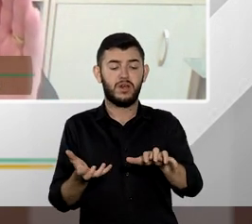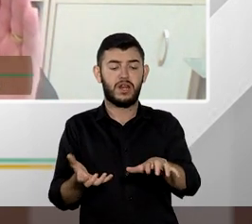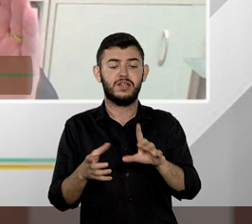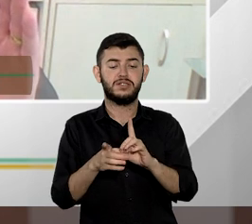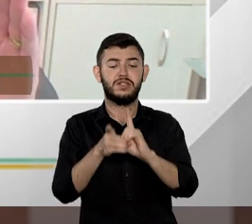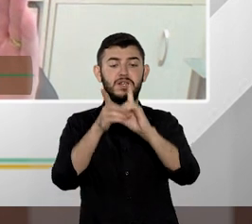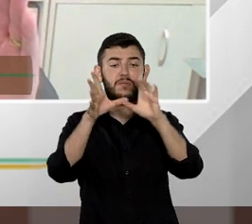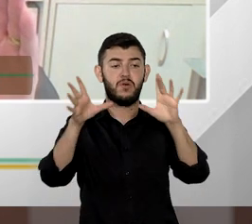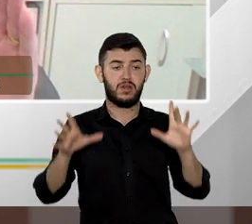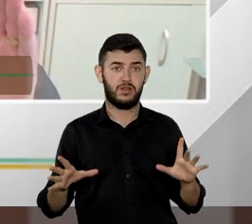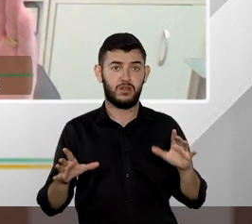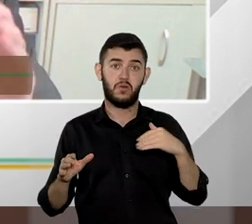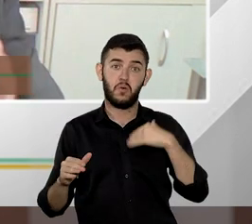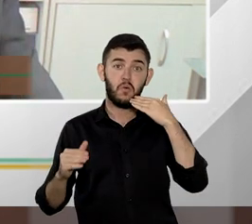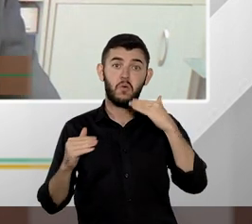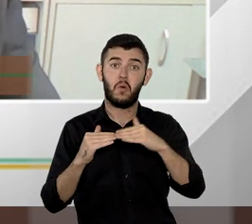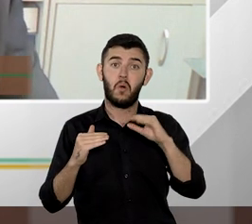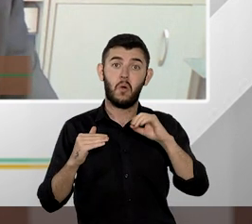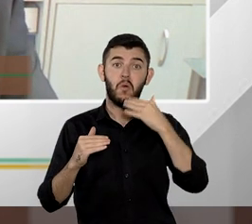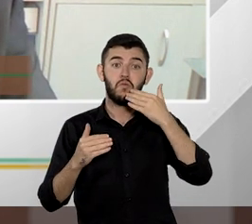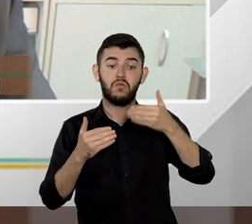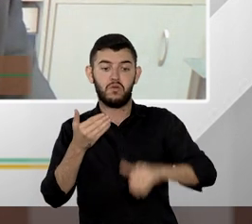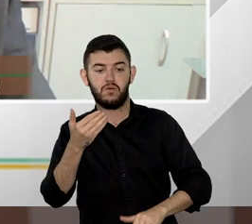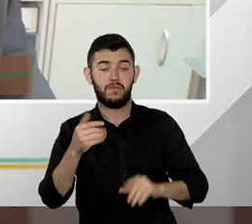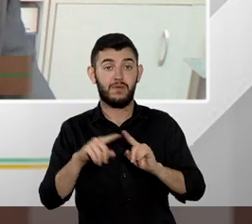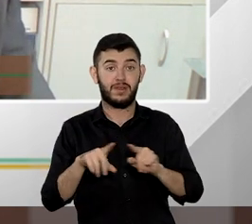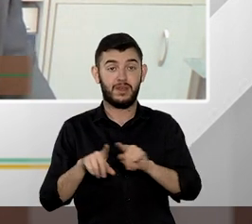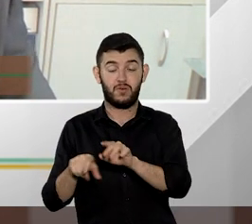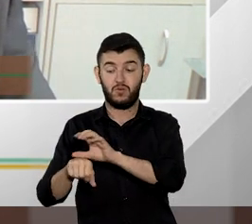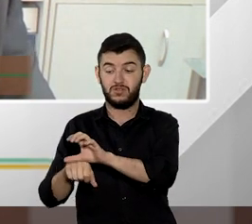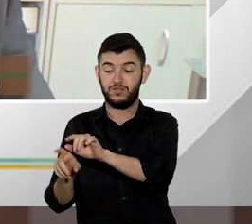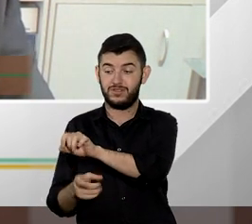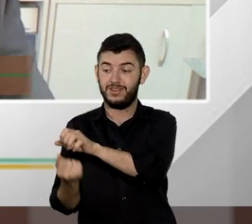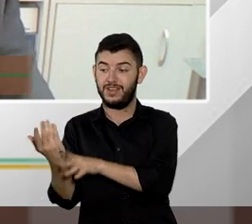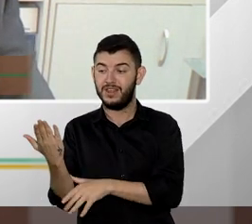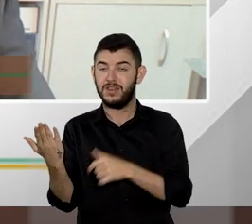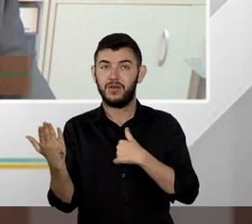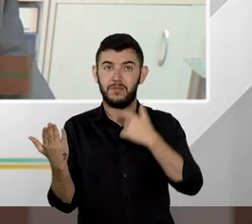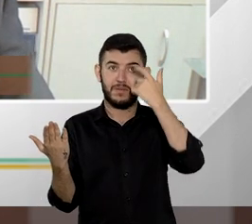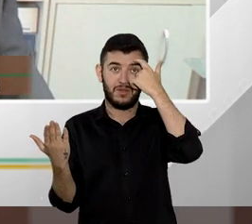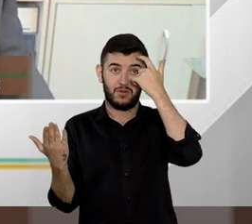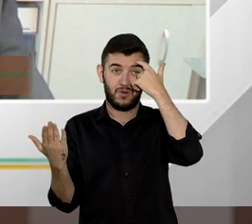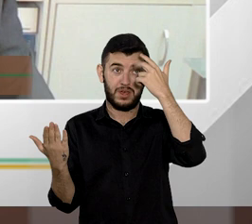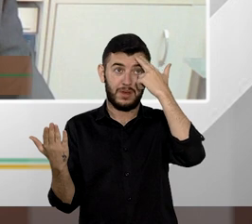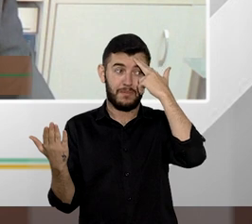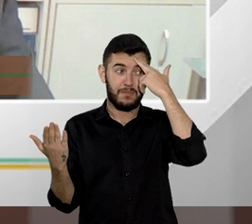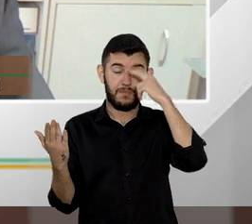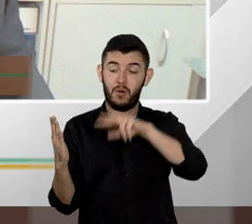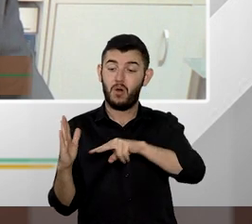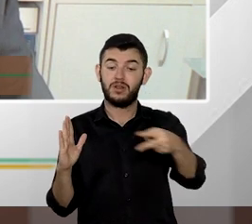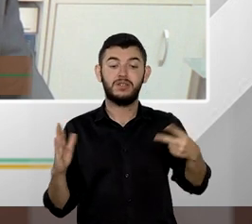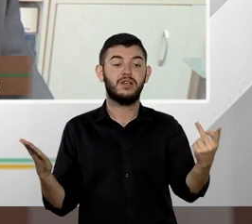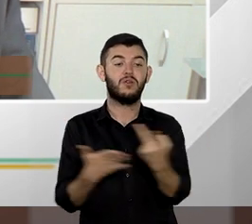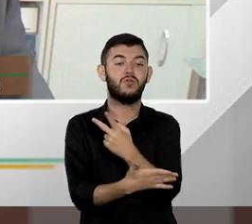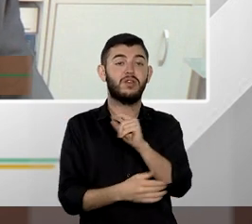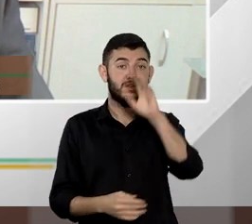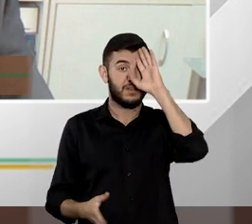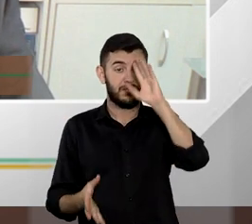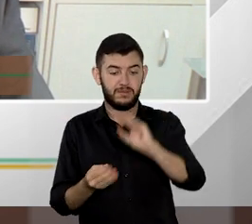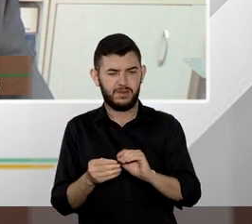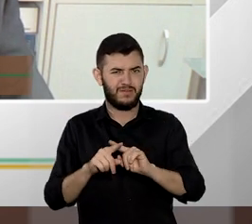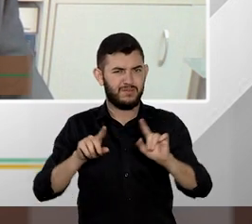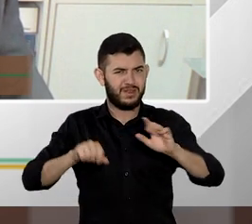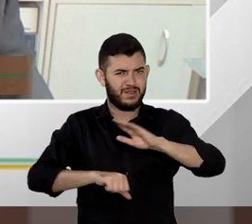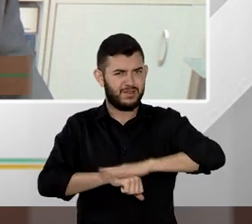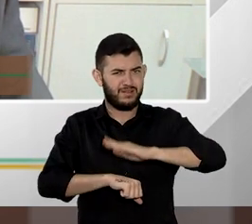concorde-se ou não com isso estabeleceu aquelas hipóteses em que há presunção ou seja nesses casos ao meu